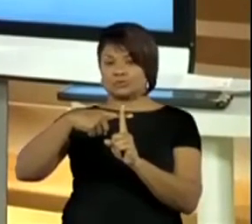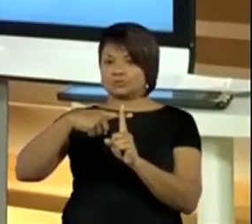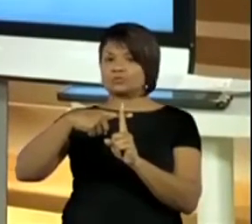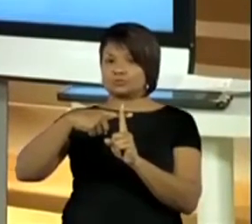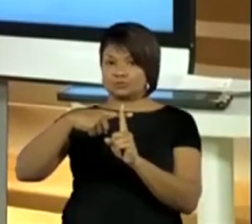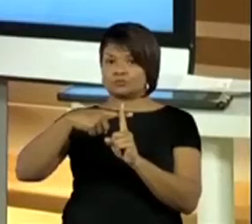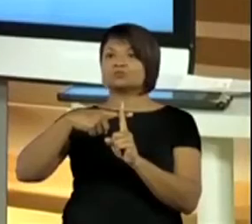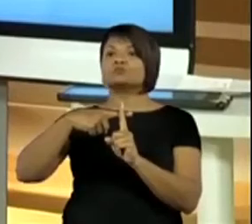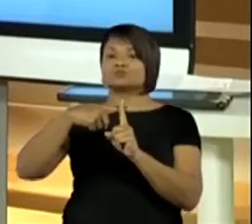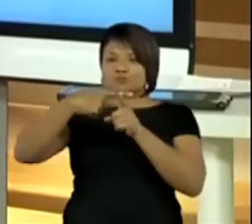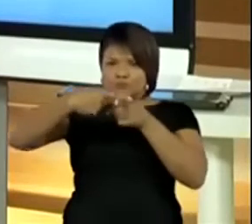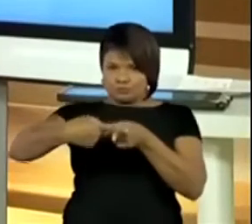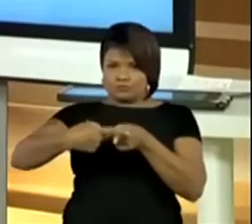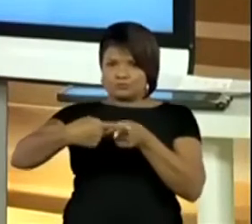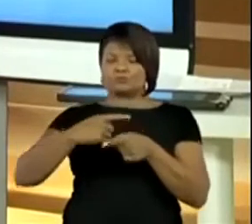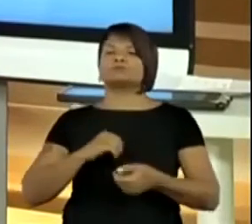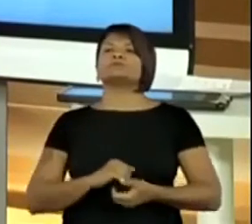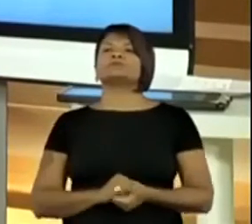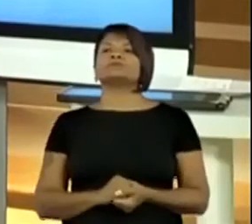Uma cruz.